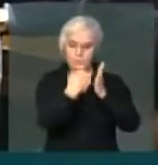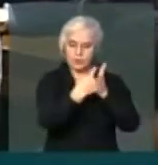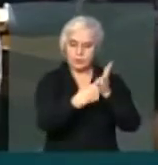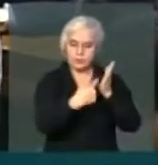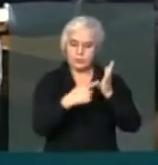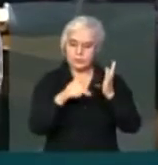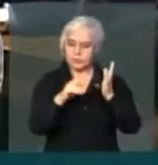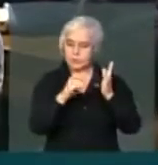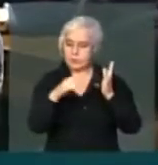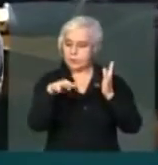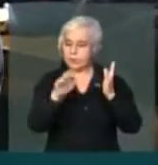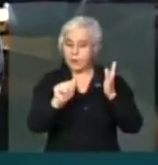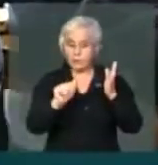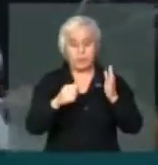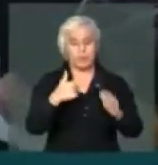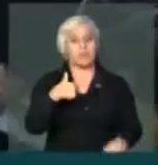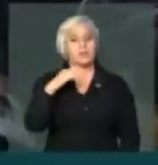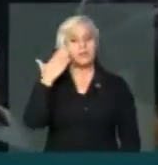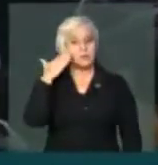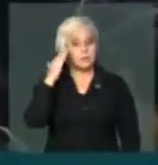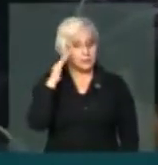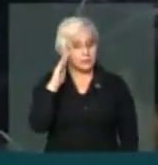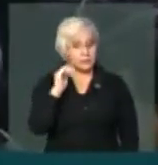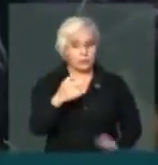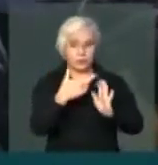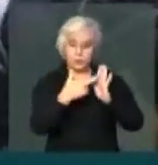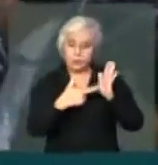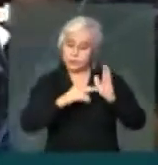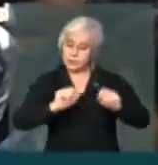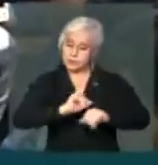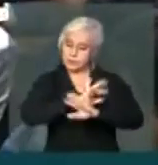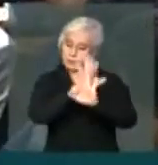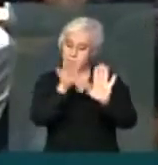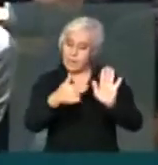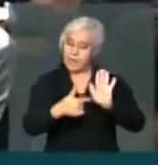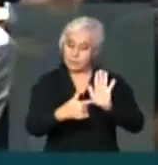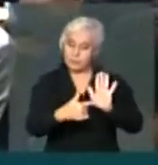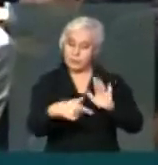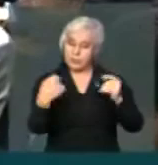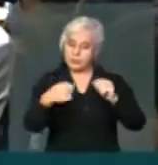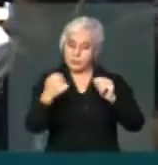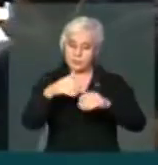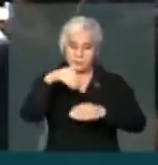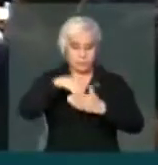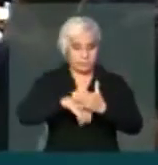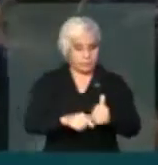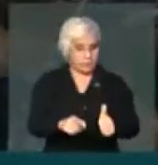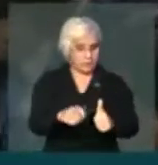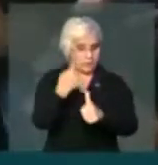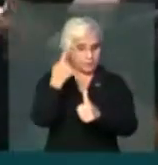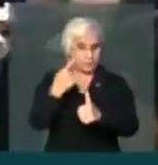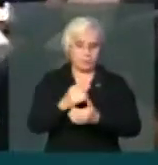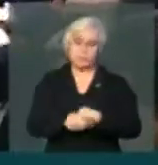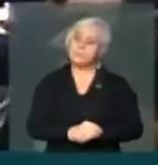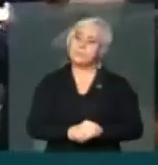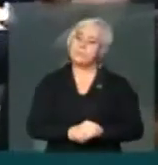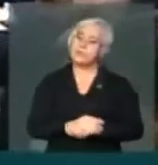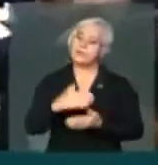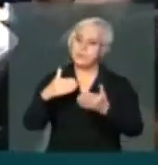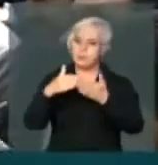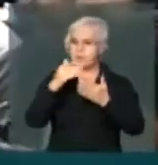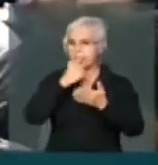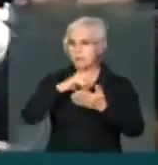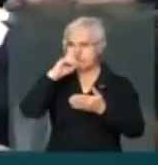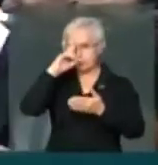e eu entendo, Presidente, que o regimento é muito claro. Ele tem que ser votado primeiro. Ele está sobre a mesa e eu peço a Exª